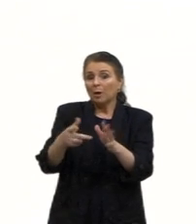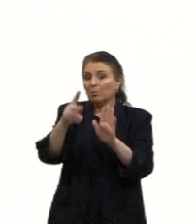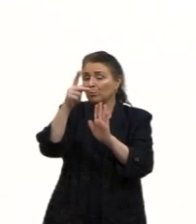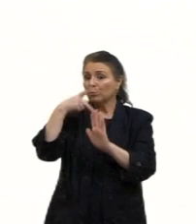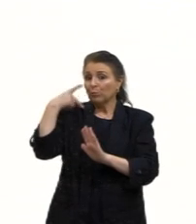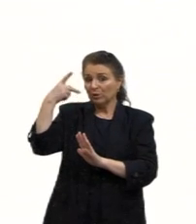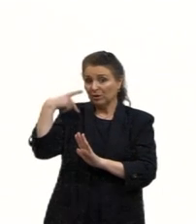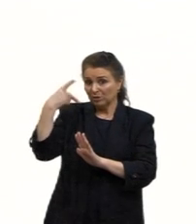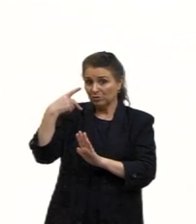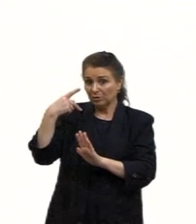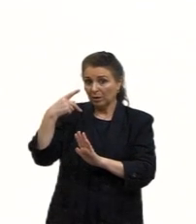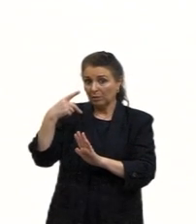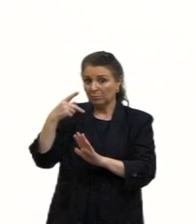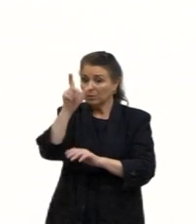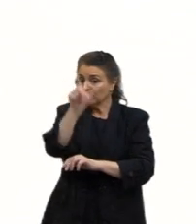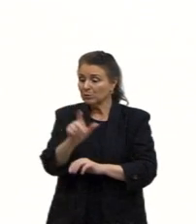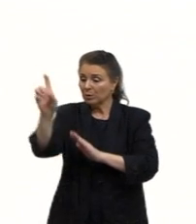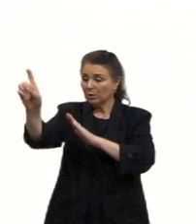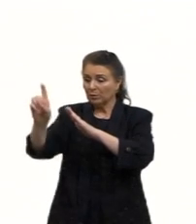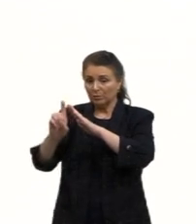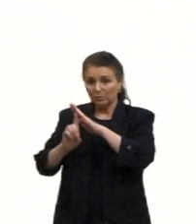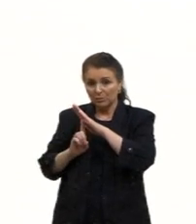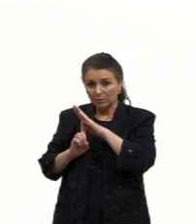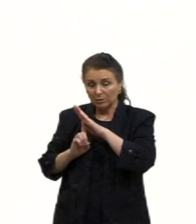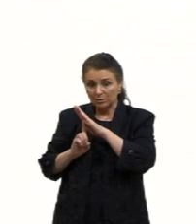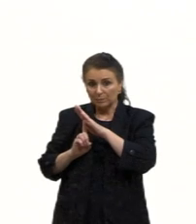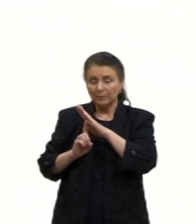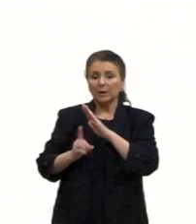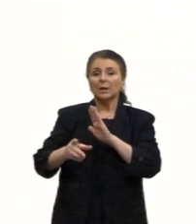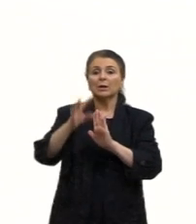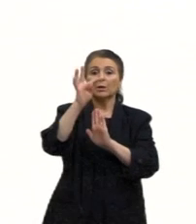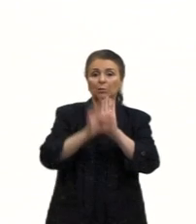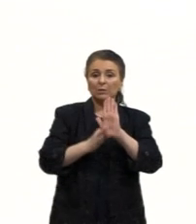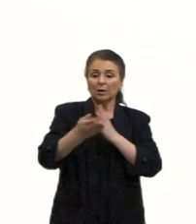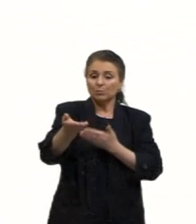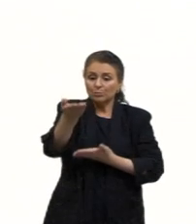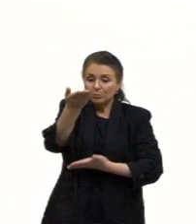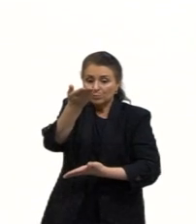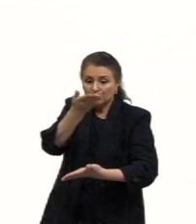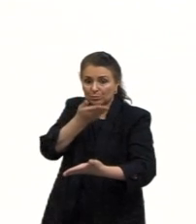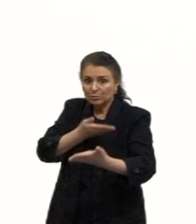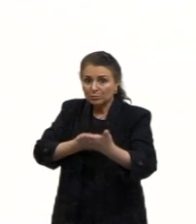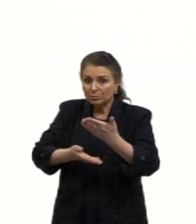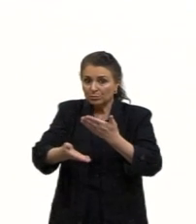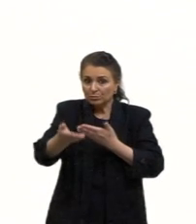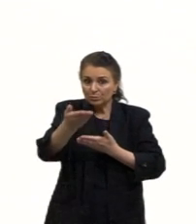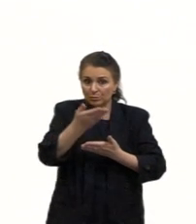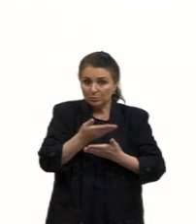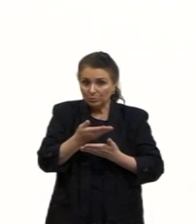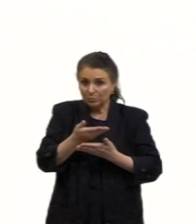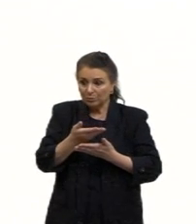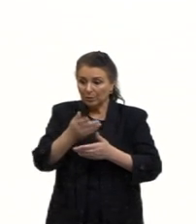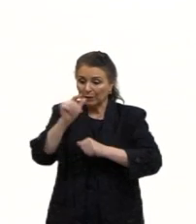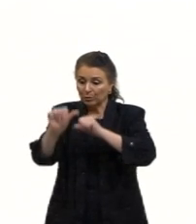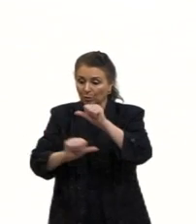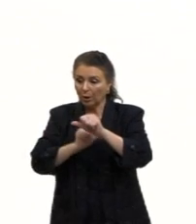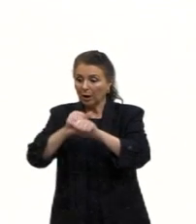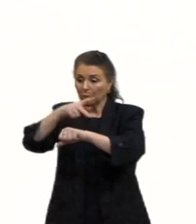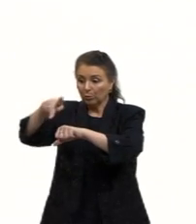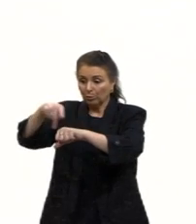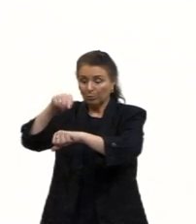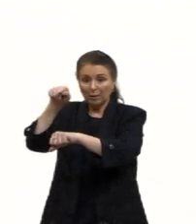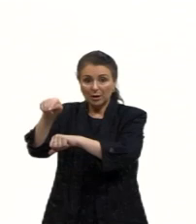texto faz essa reflexão do processo de interação entre o refugiado e o local de destino dele. Então, essas